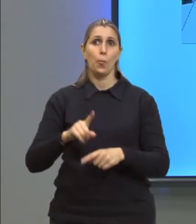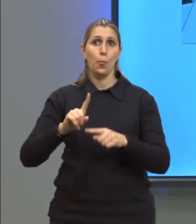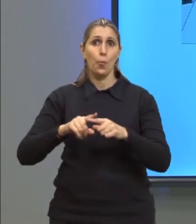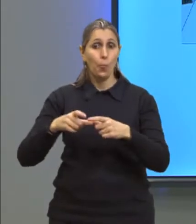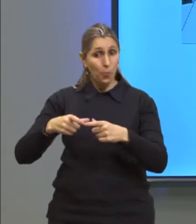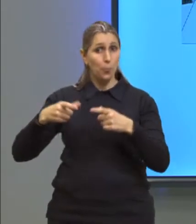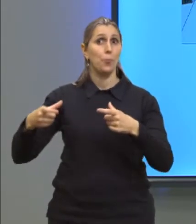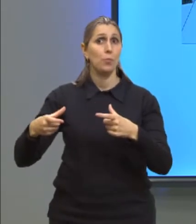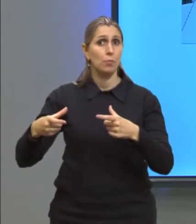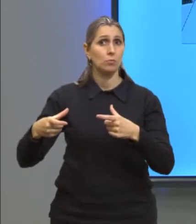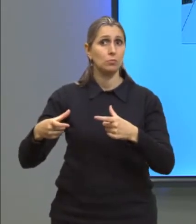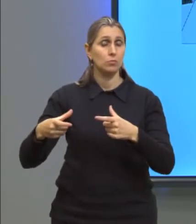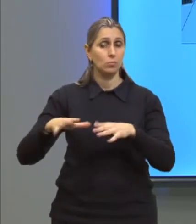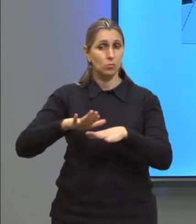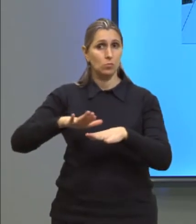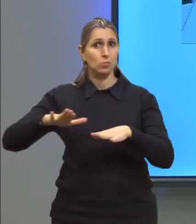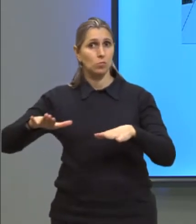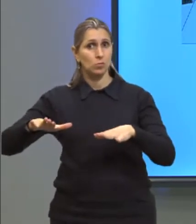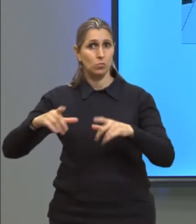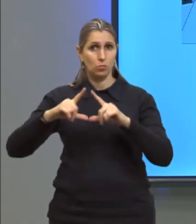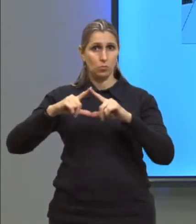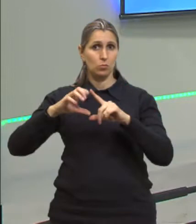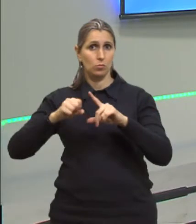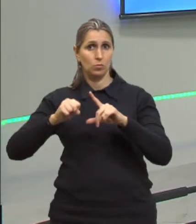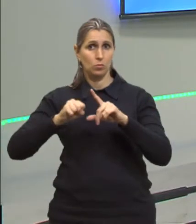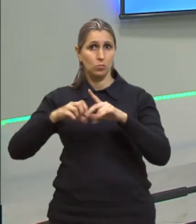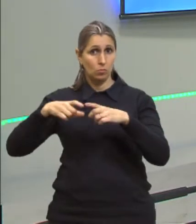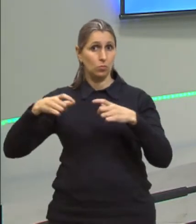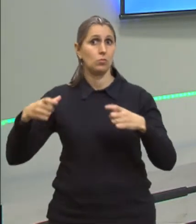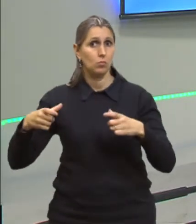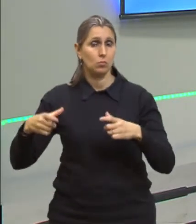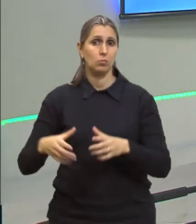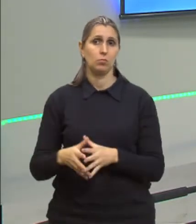está dilatada superficialmente. Pode passar, por favor?